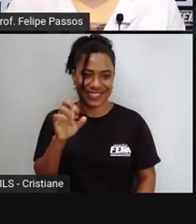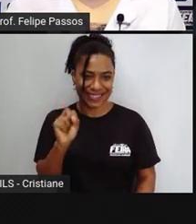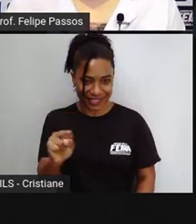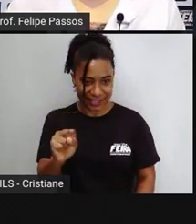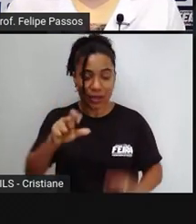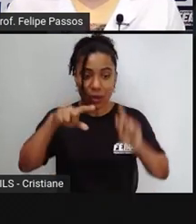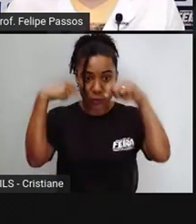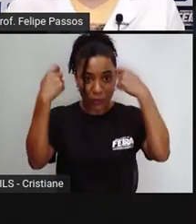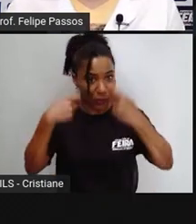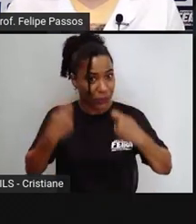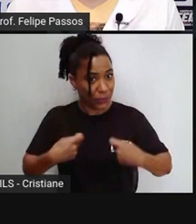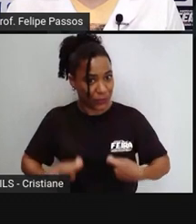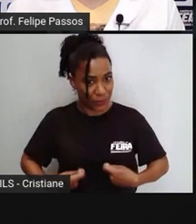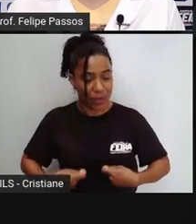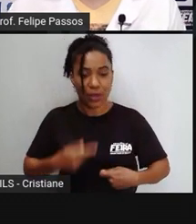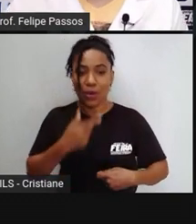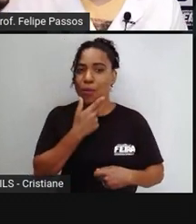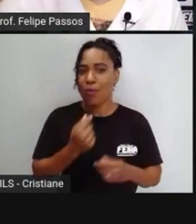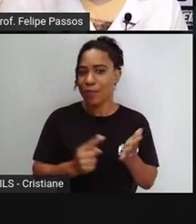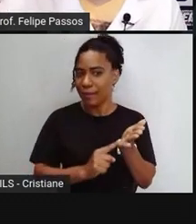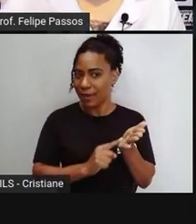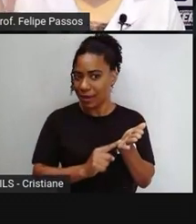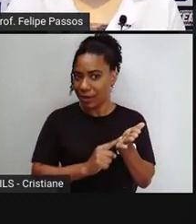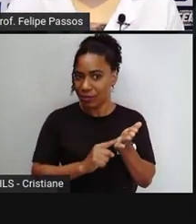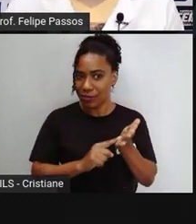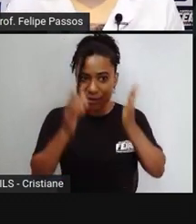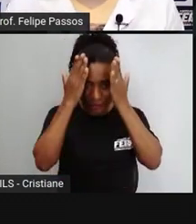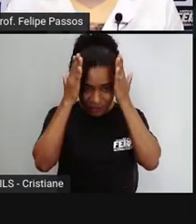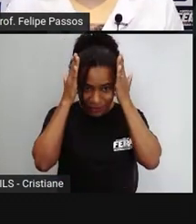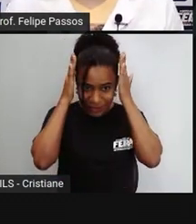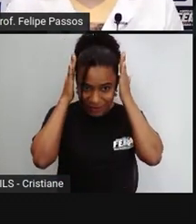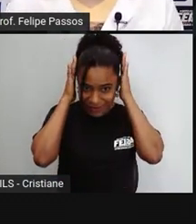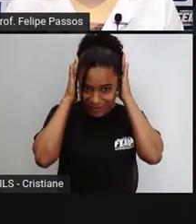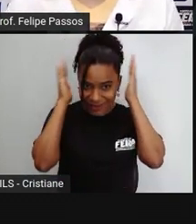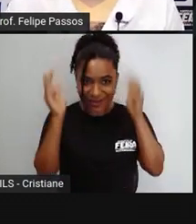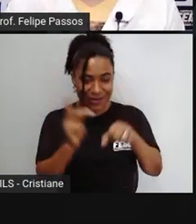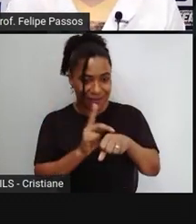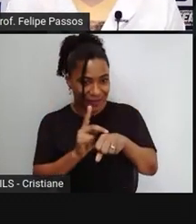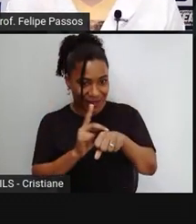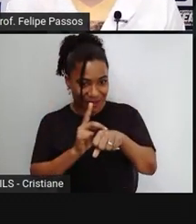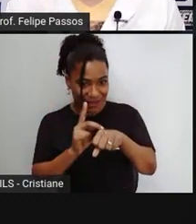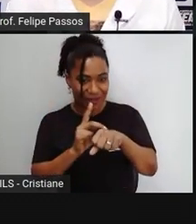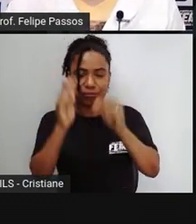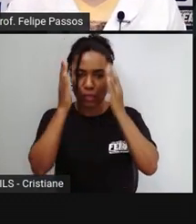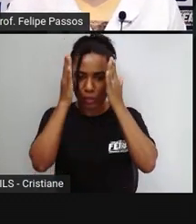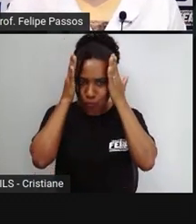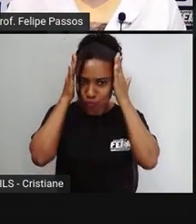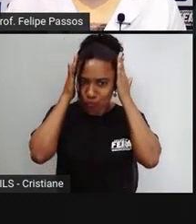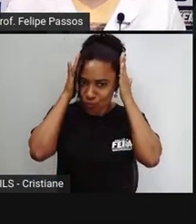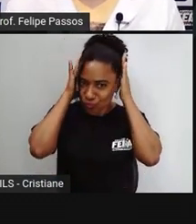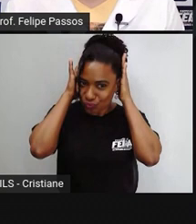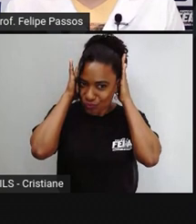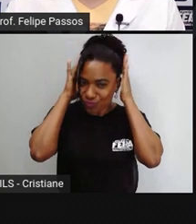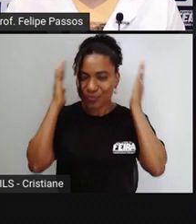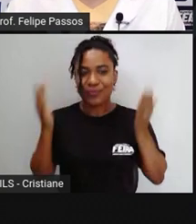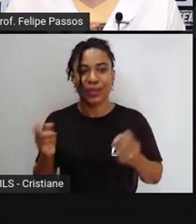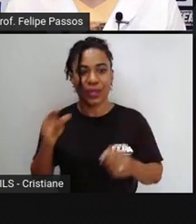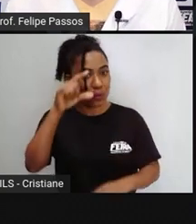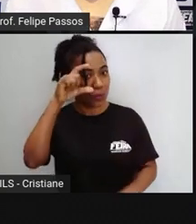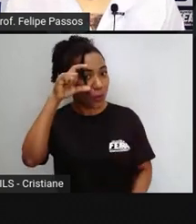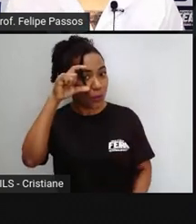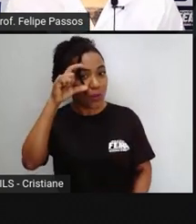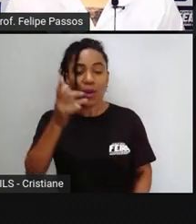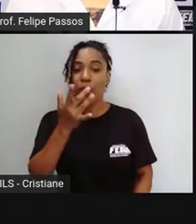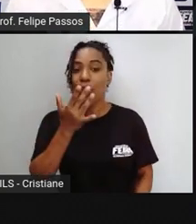sou um homem branco, de cabelo preto, já não tá mais tão curtinho, mas ainda é curto, uso um óculos de armação azul,